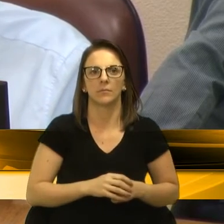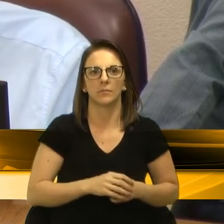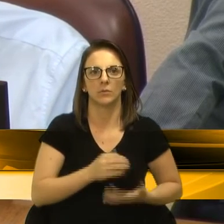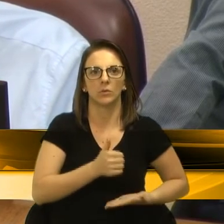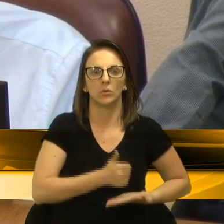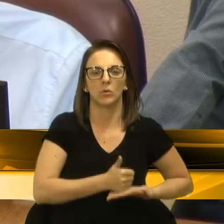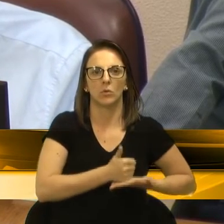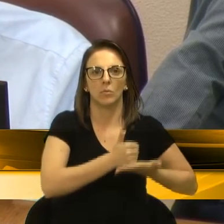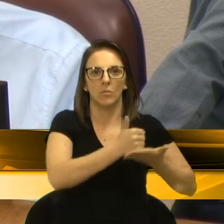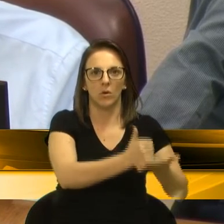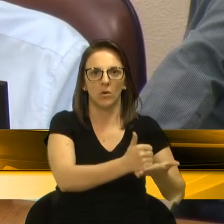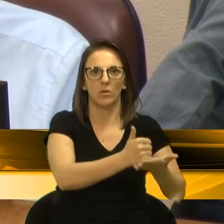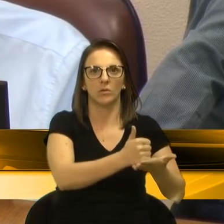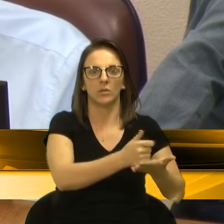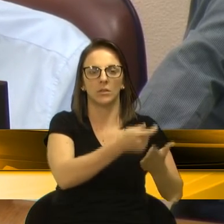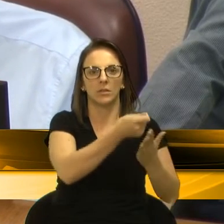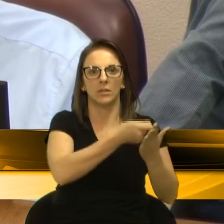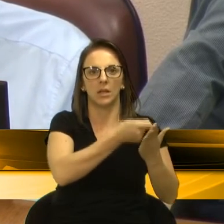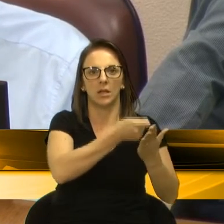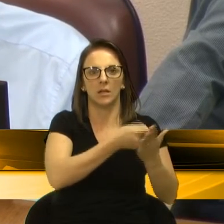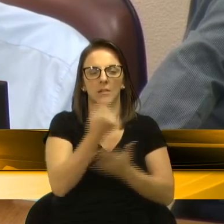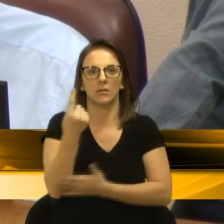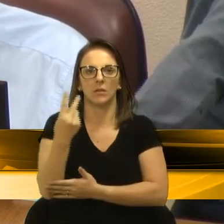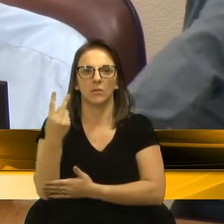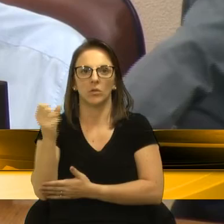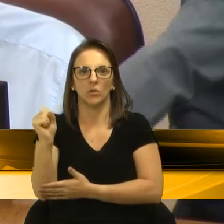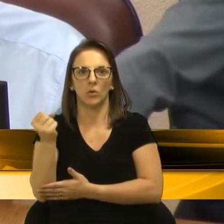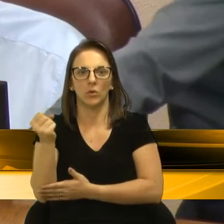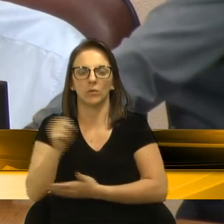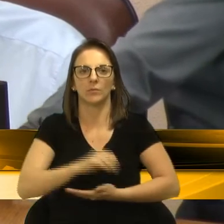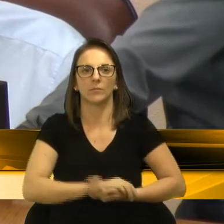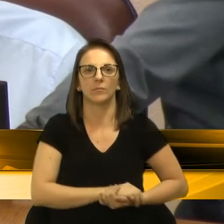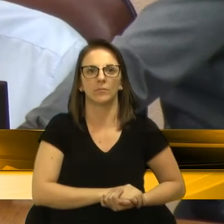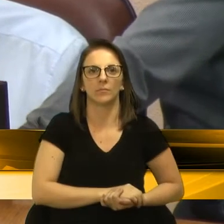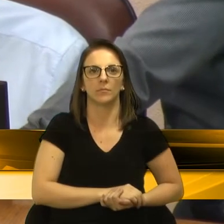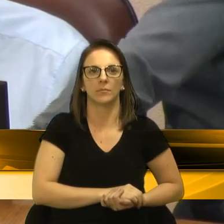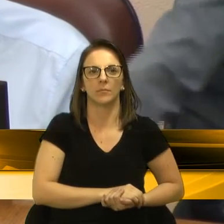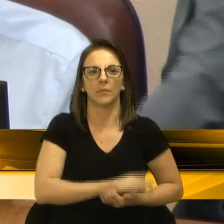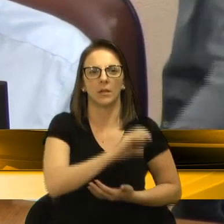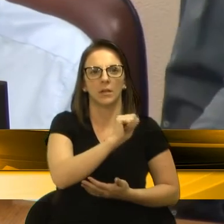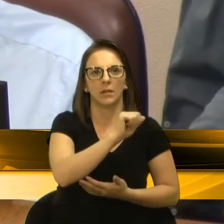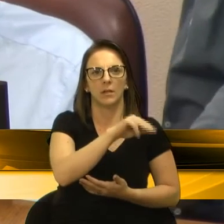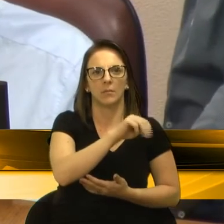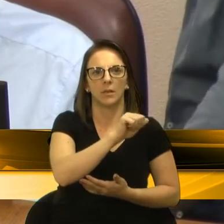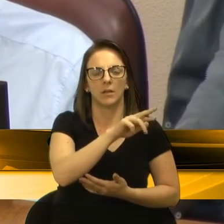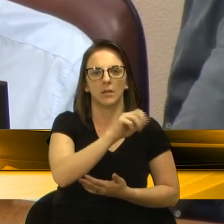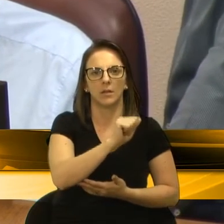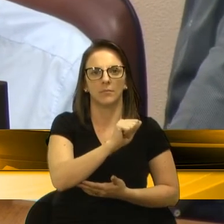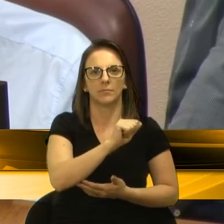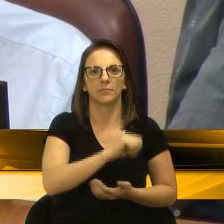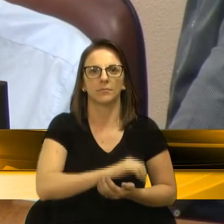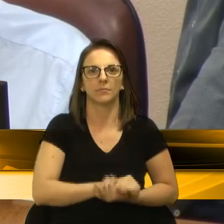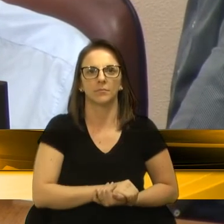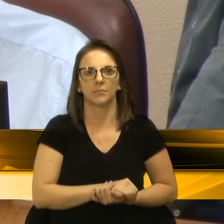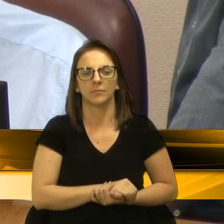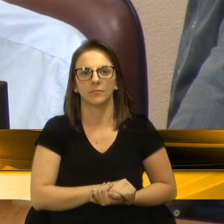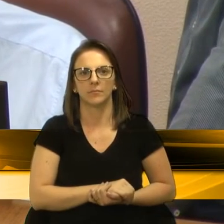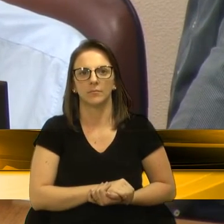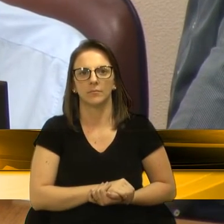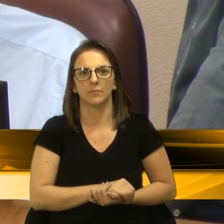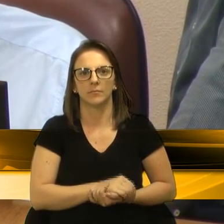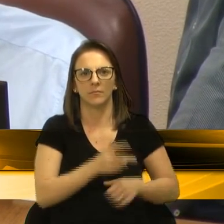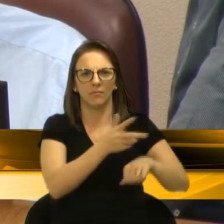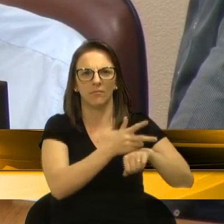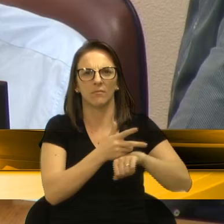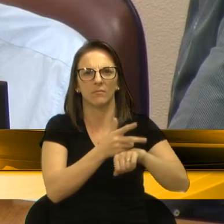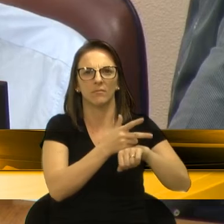tira a senha 128, câmera IP tipo bullet nenhum, vídeo